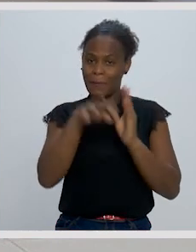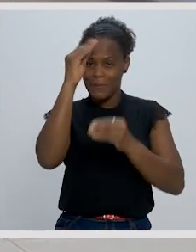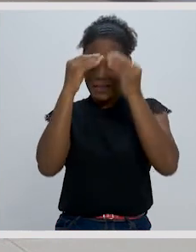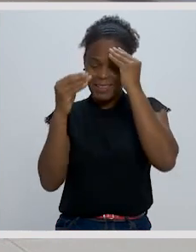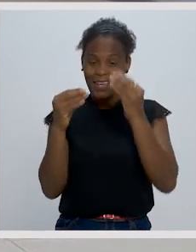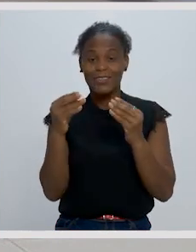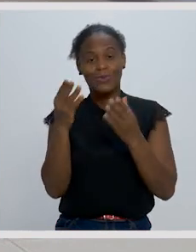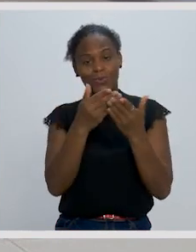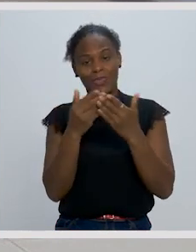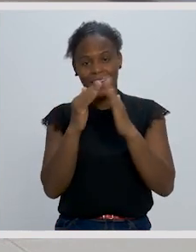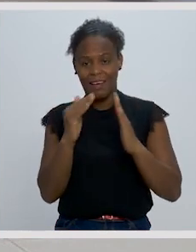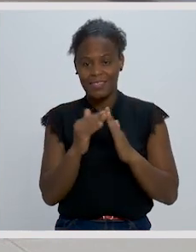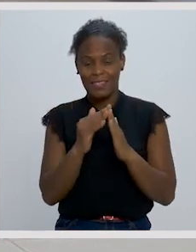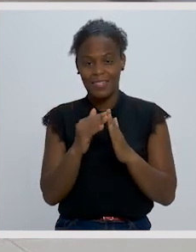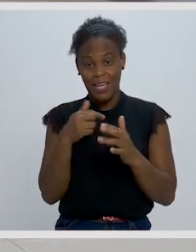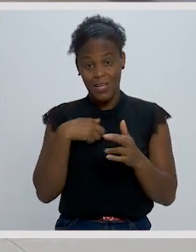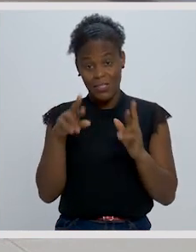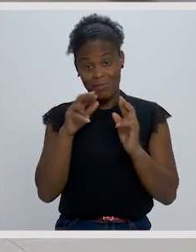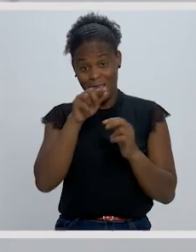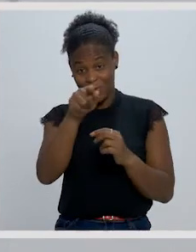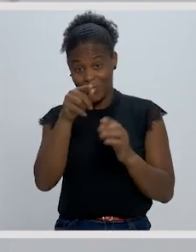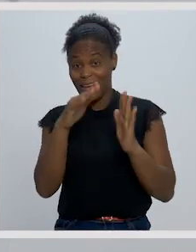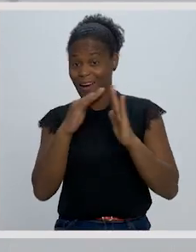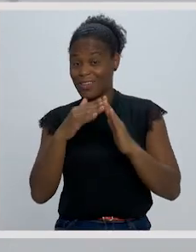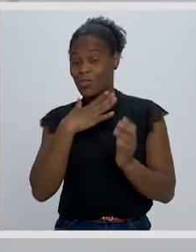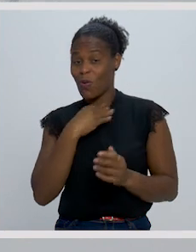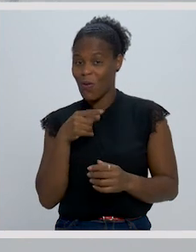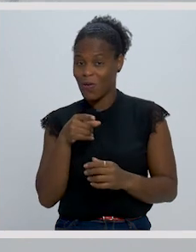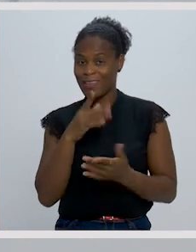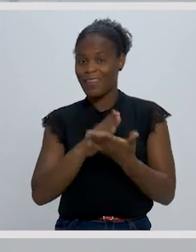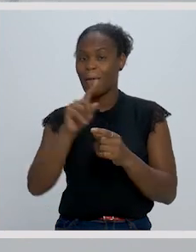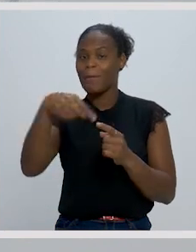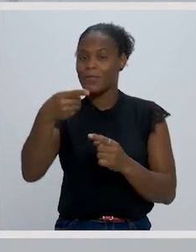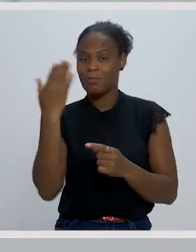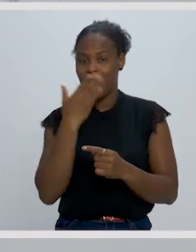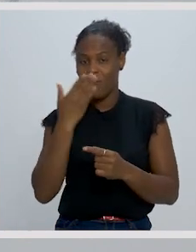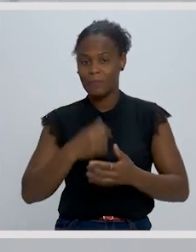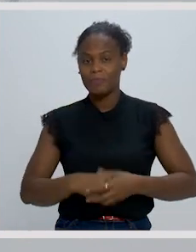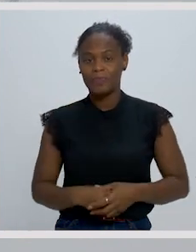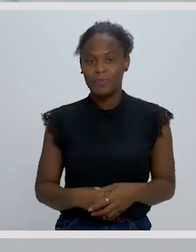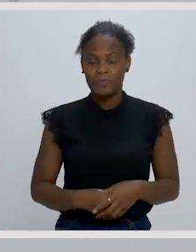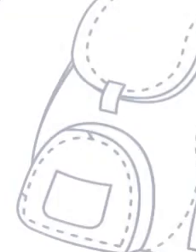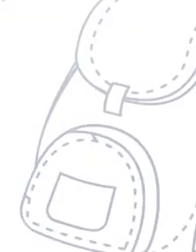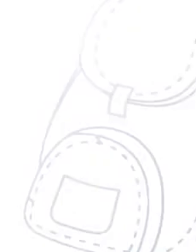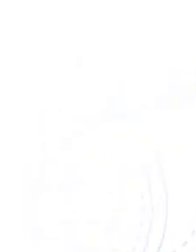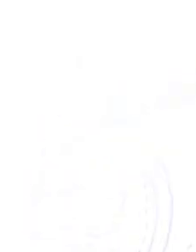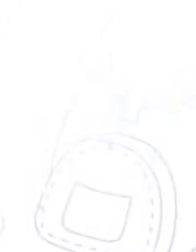edição do programa Aprender e Estudar em Casa. Espero que, em casa, tenham gostado. Até a próxima aula.